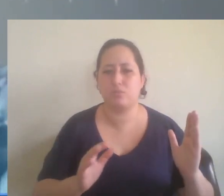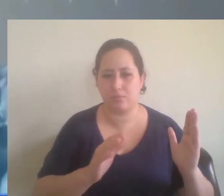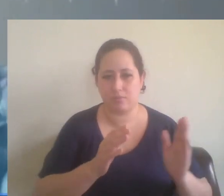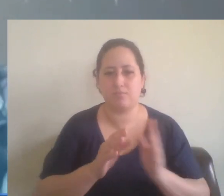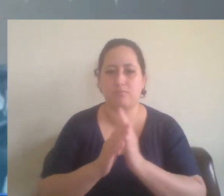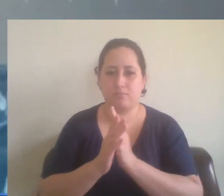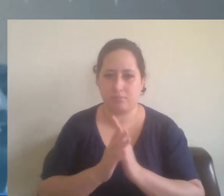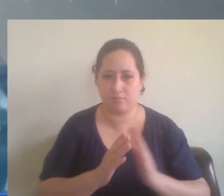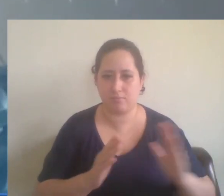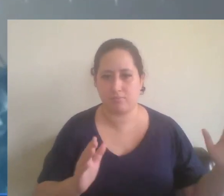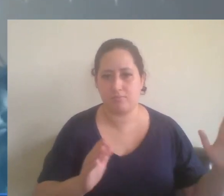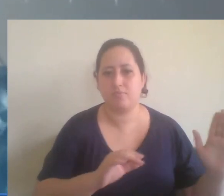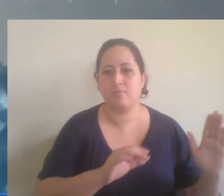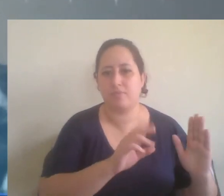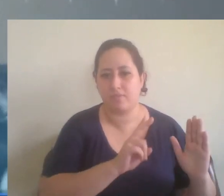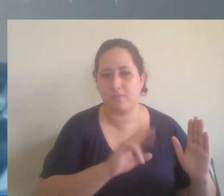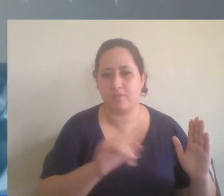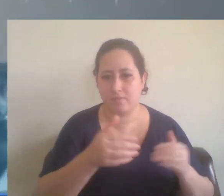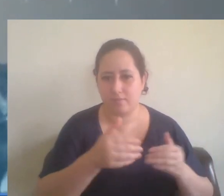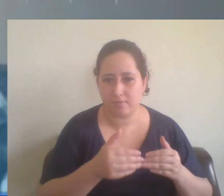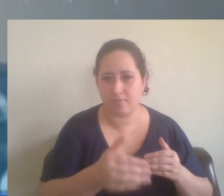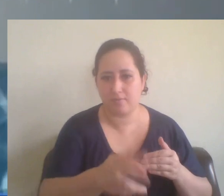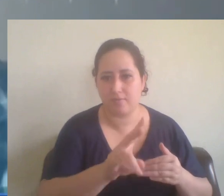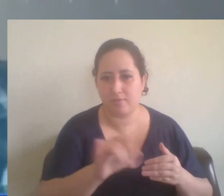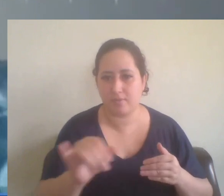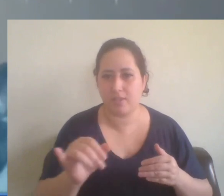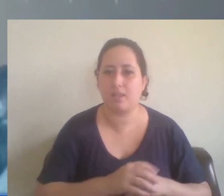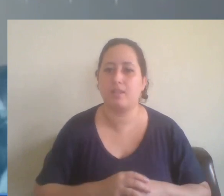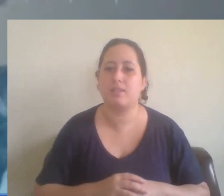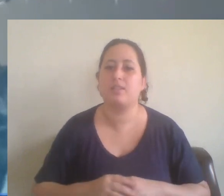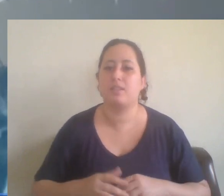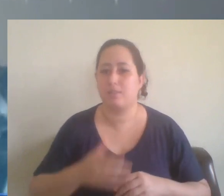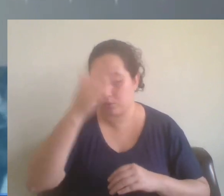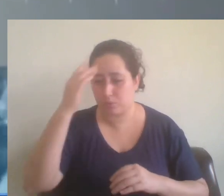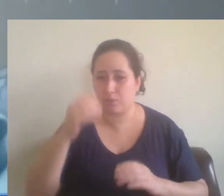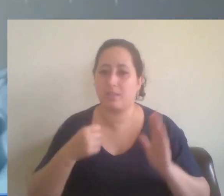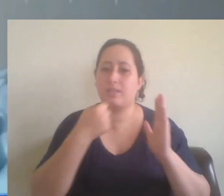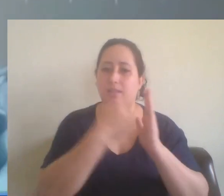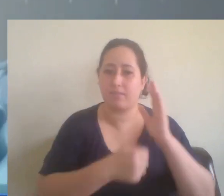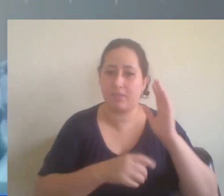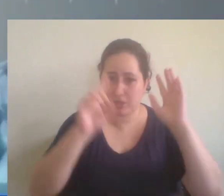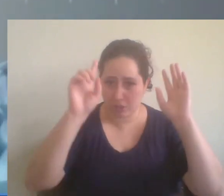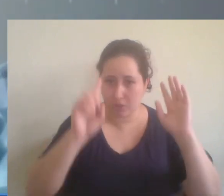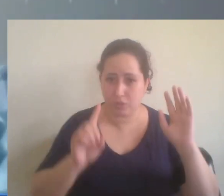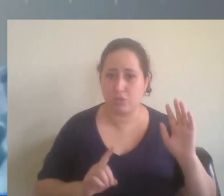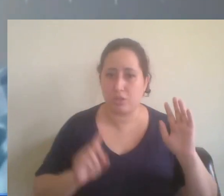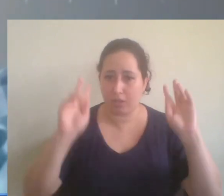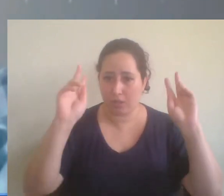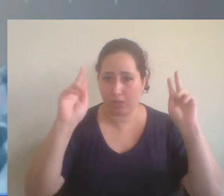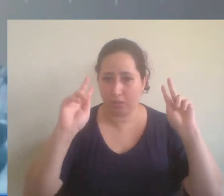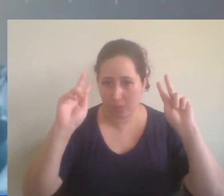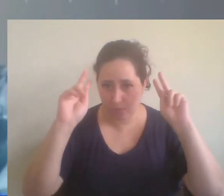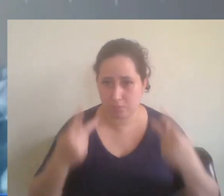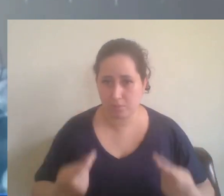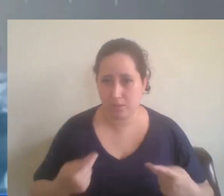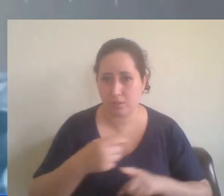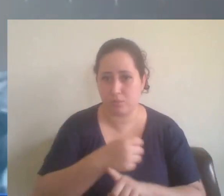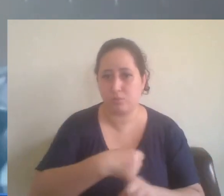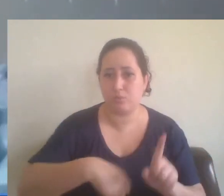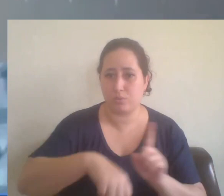história, visto que bandeiras de defesa de direitos humanos, sociais e trabalhistas também, não?